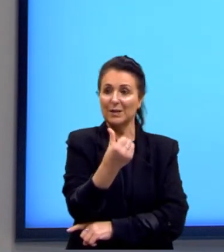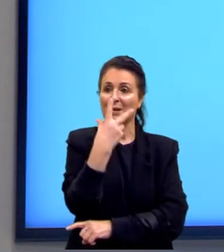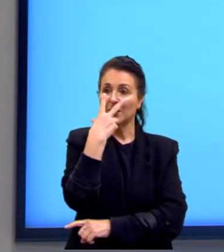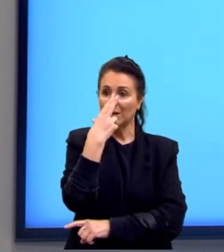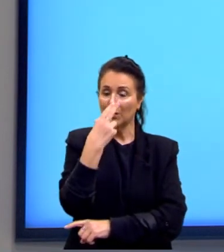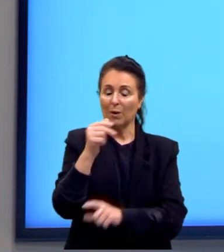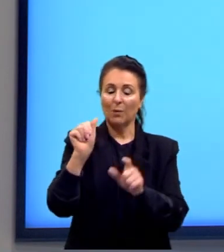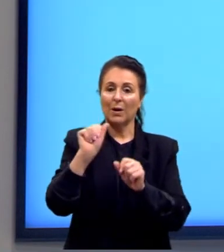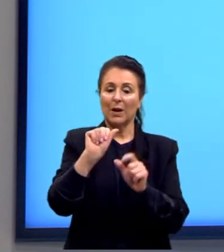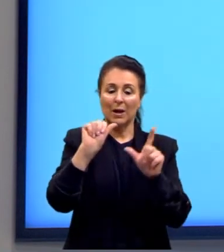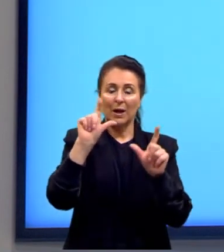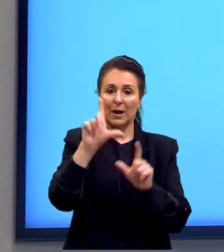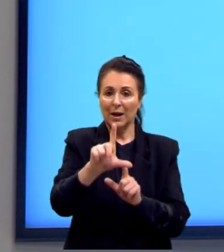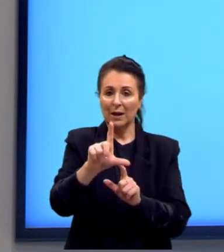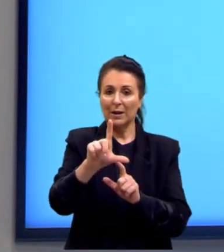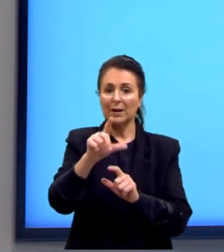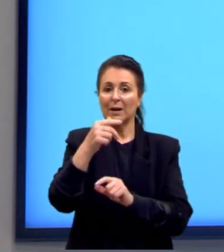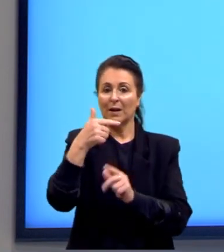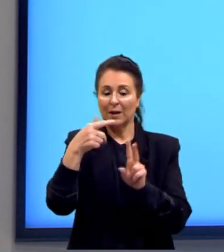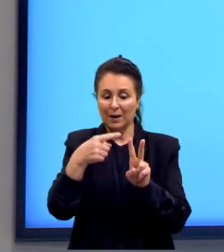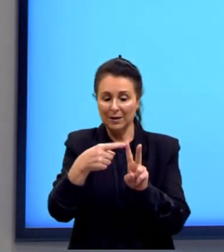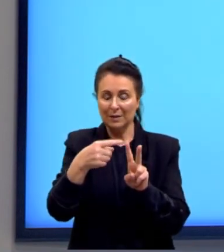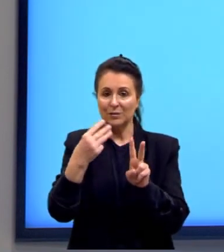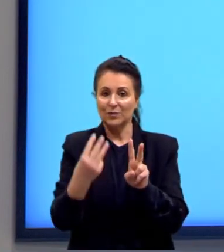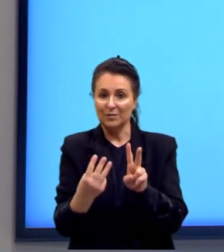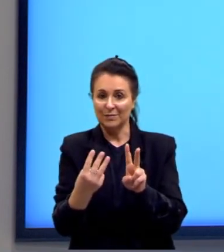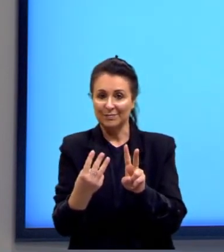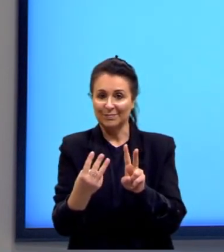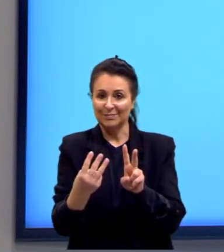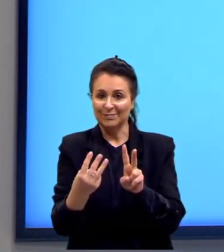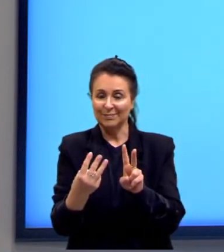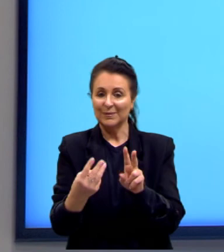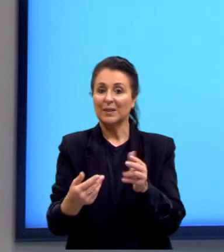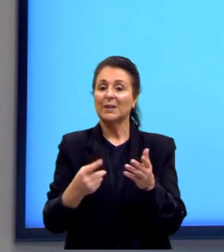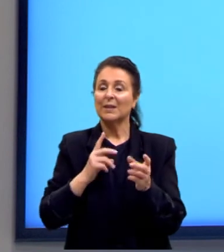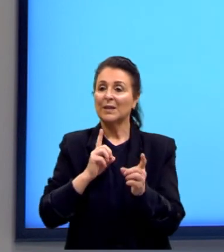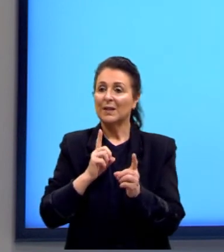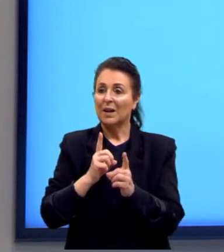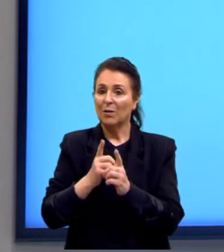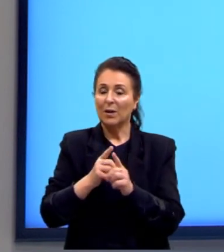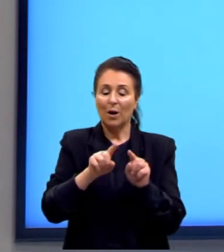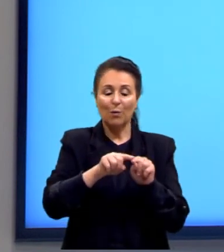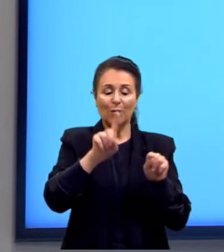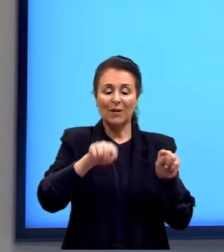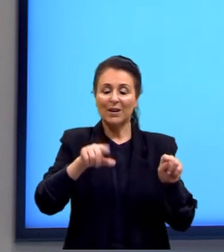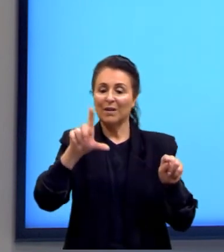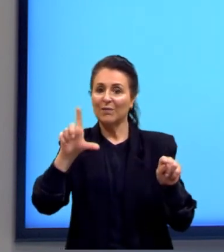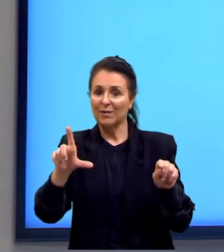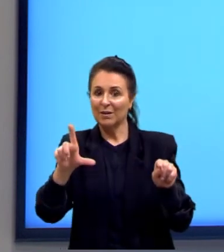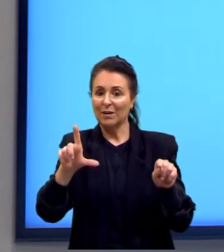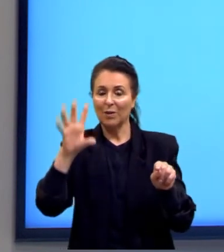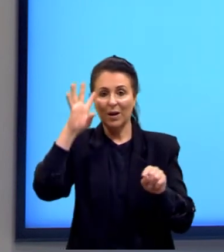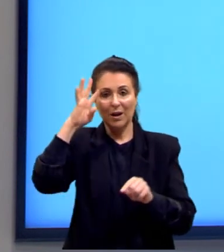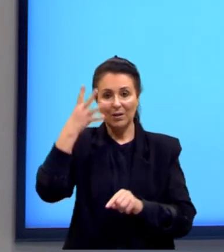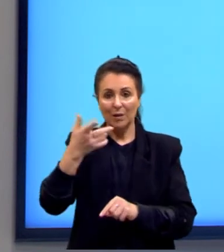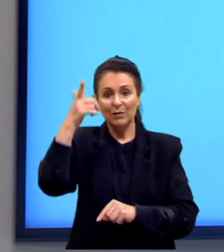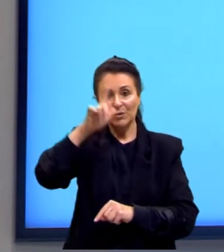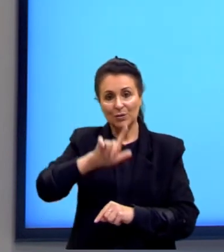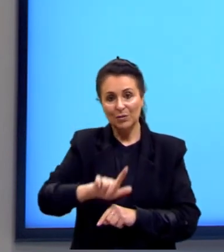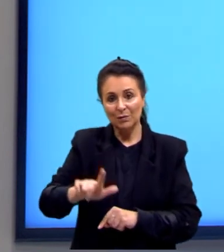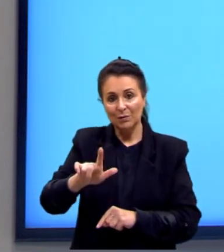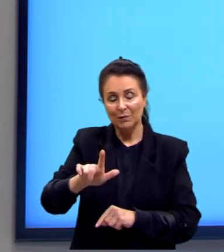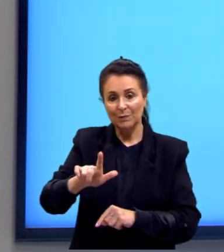a L raiz de 3. E aí, para isolar a nossa variável L, nós resolveríamos novamente